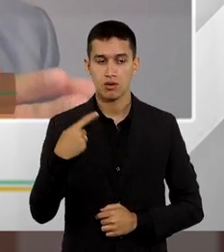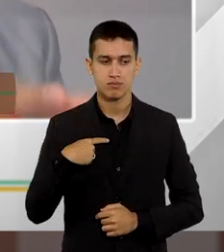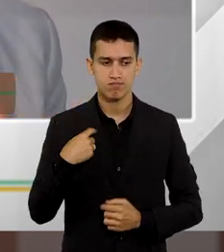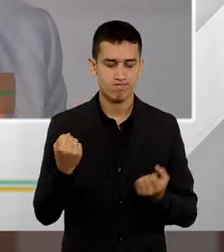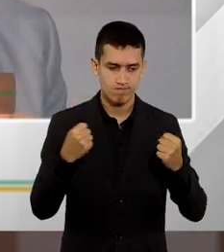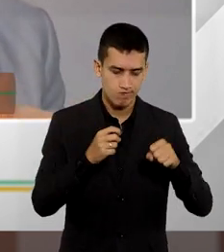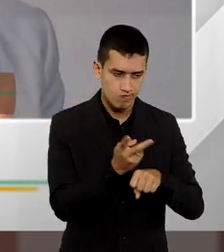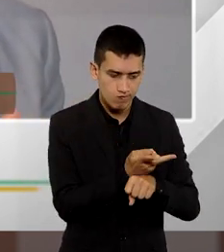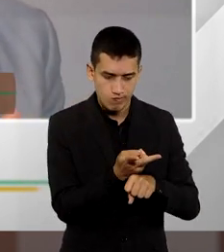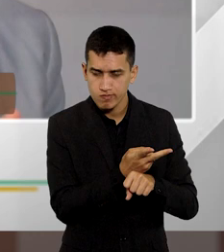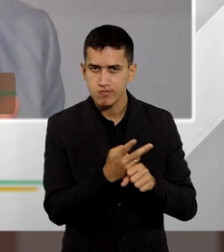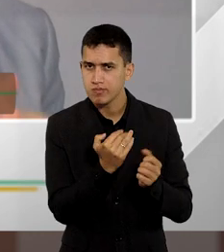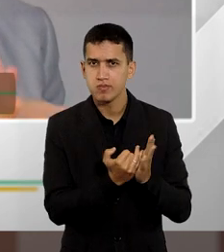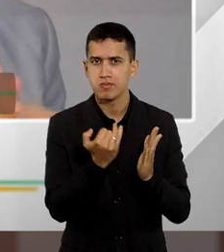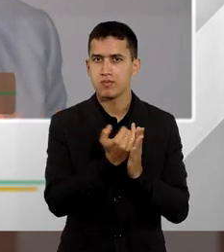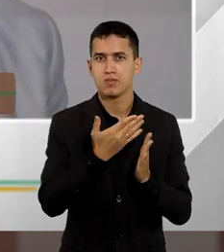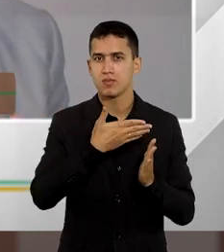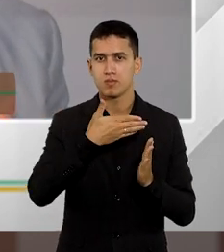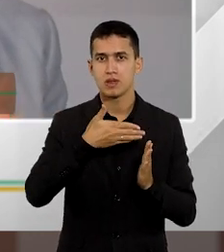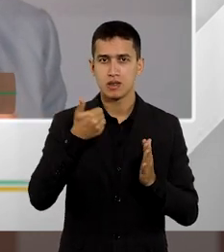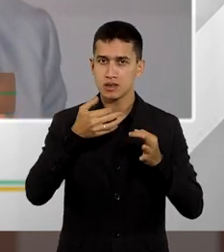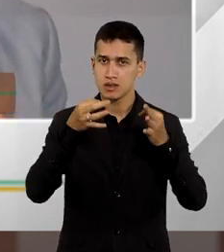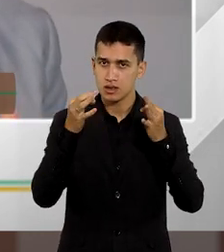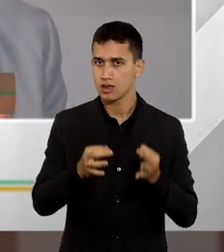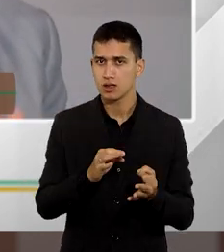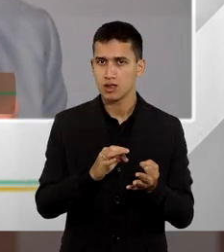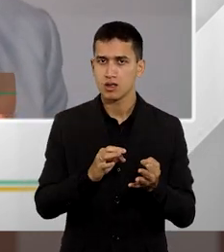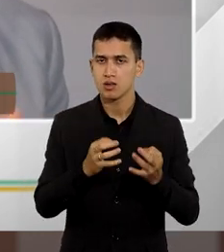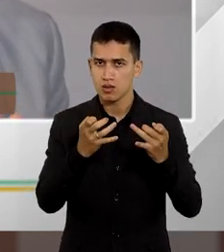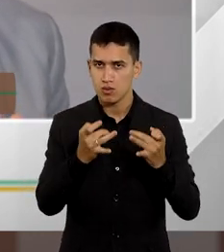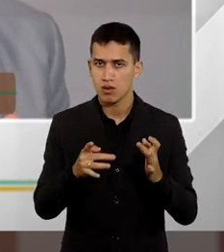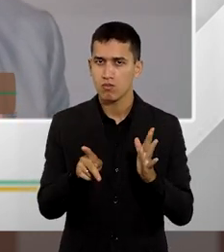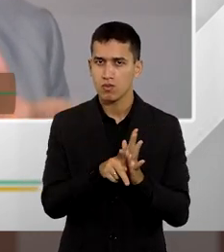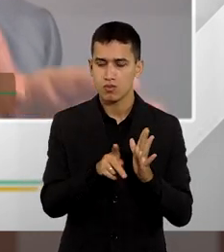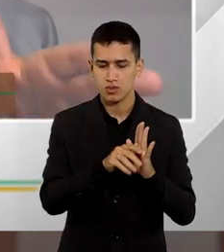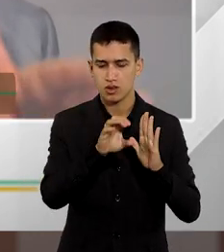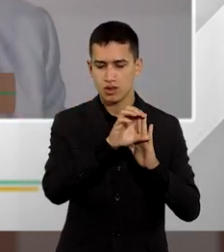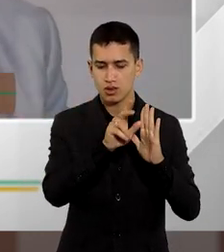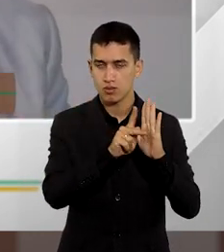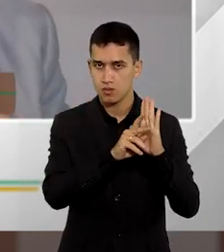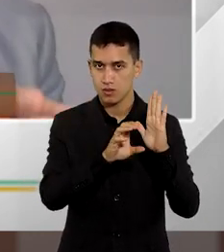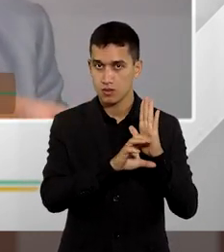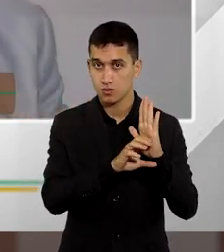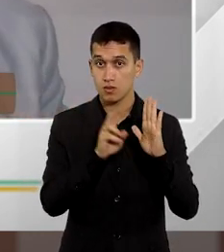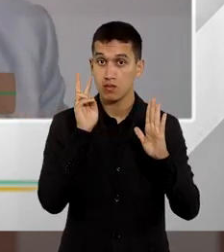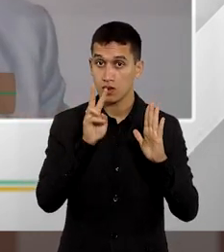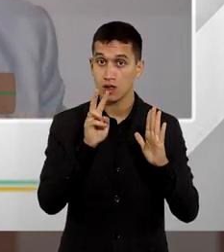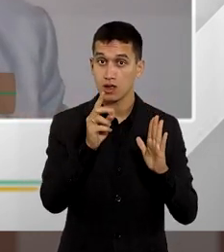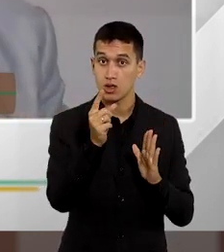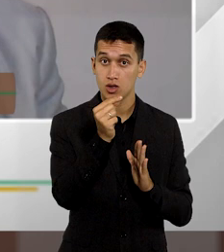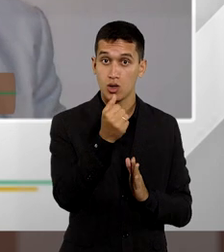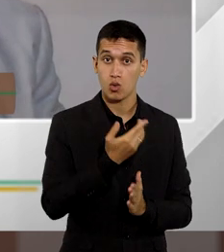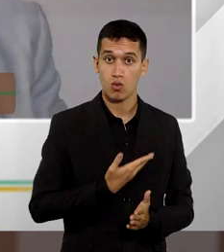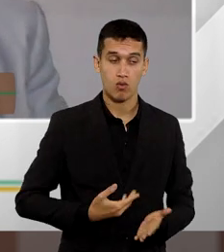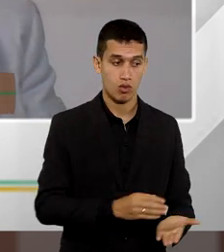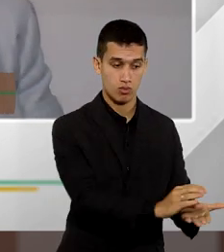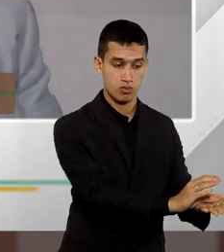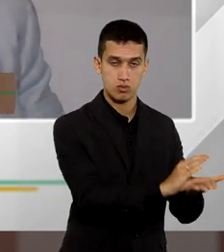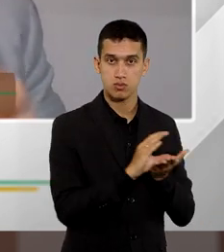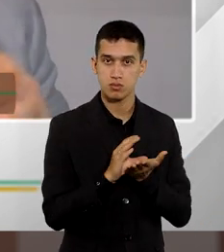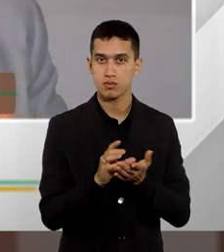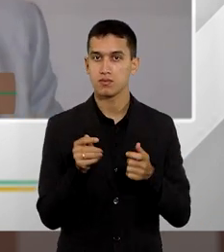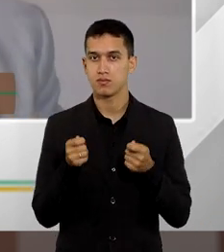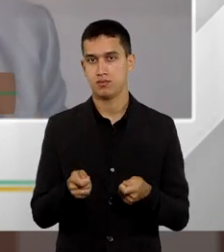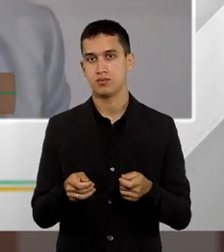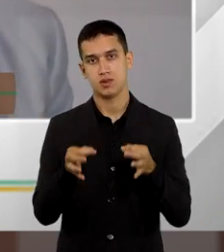garantir a melhor interpretação a esse dispositivo, que é o 85 do CPC, para que essa verba honorária seja fixada de